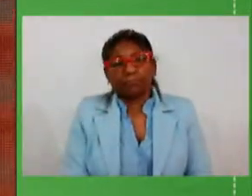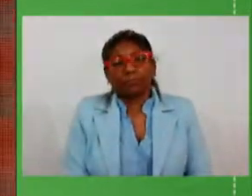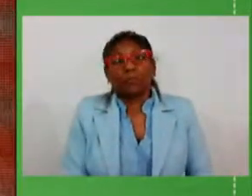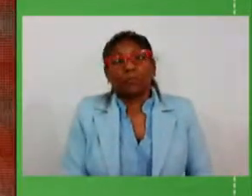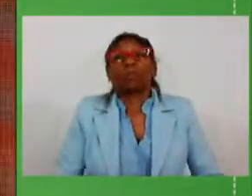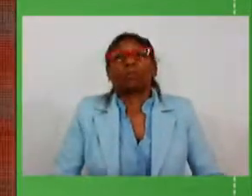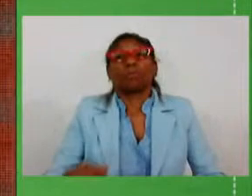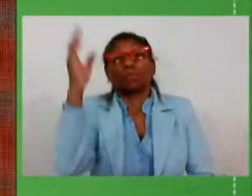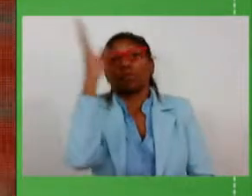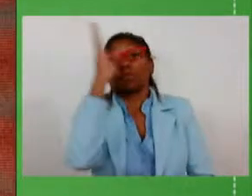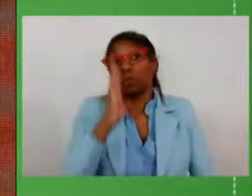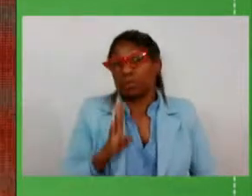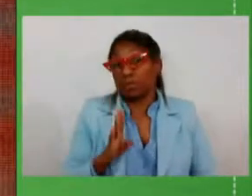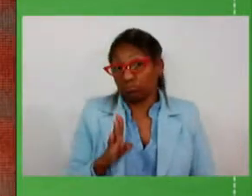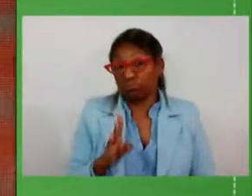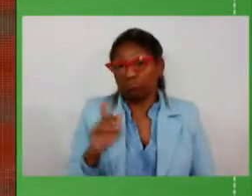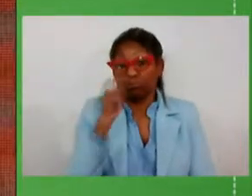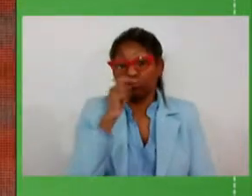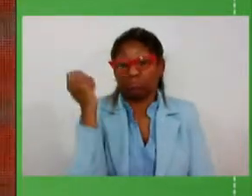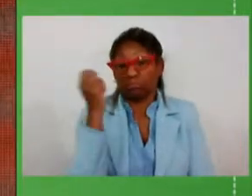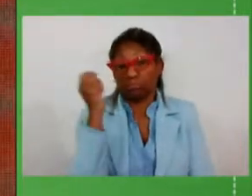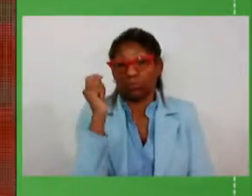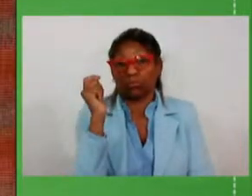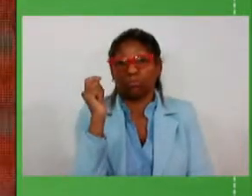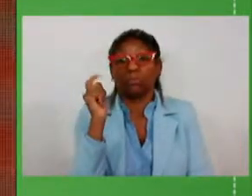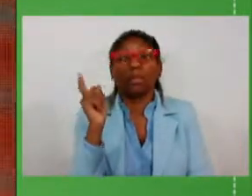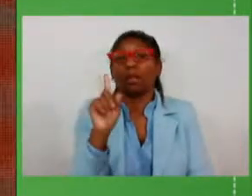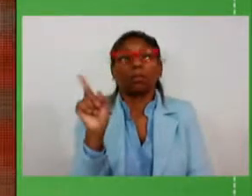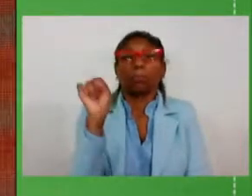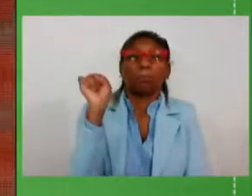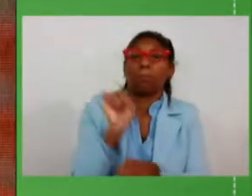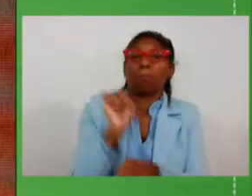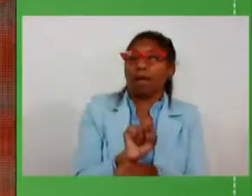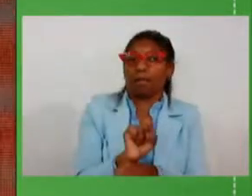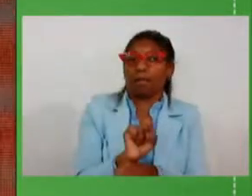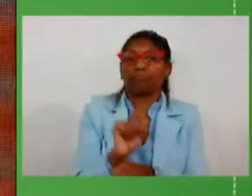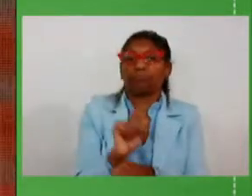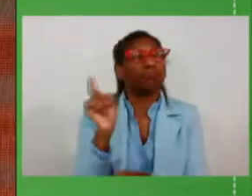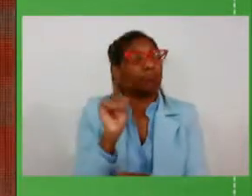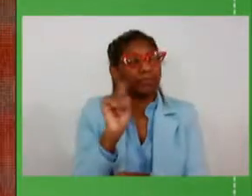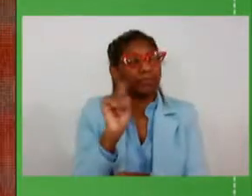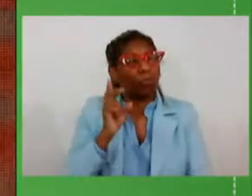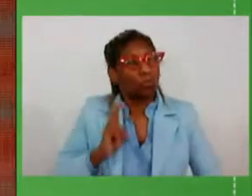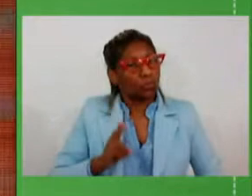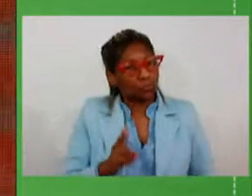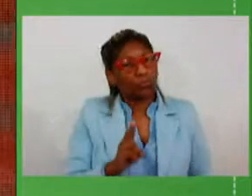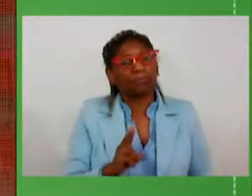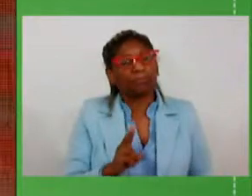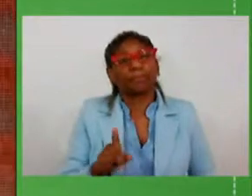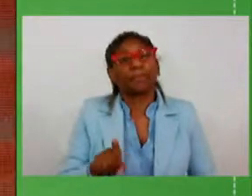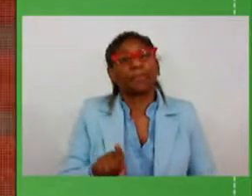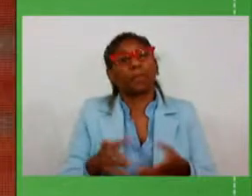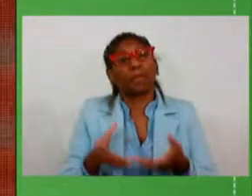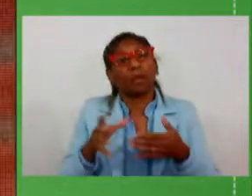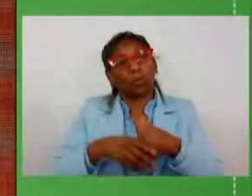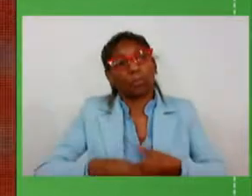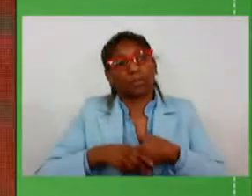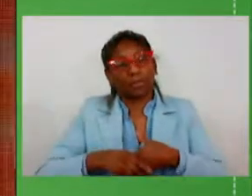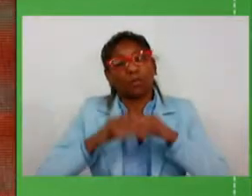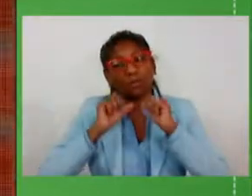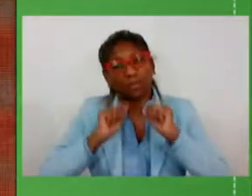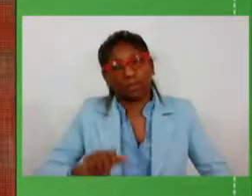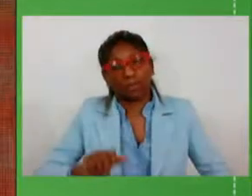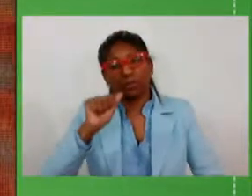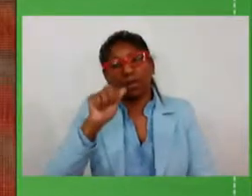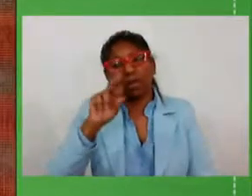como um Estado que não se resigna com seus problemas aliás cumprimentando o secretário Arturo eu quero também fazer